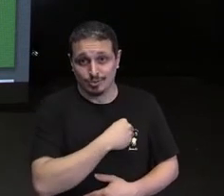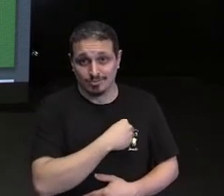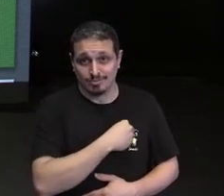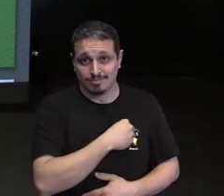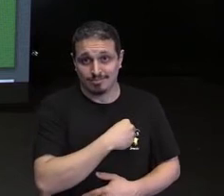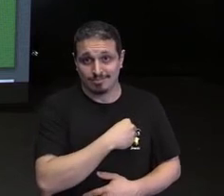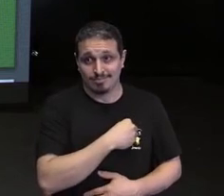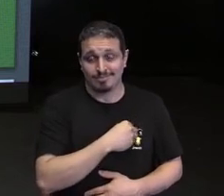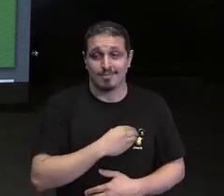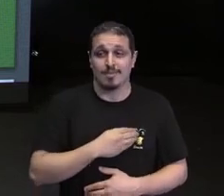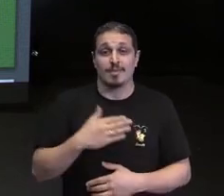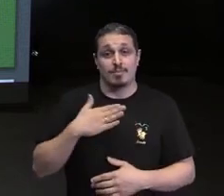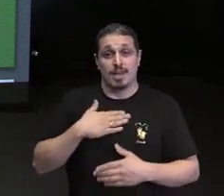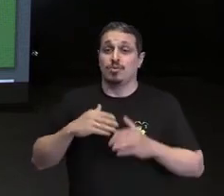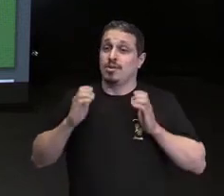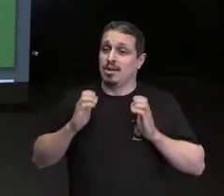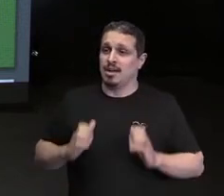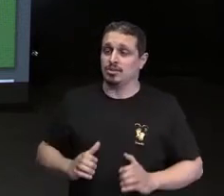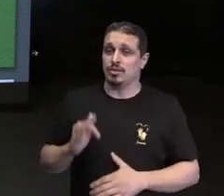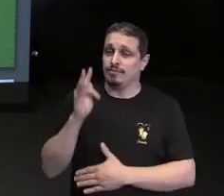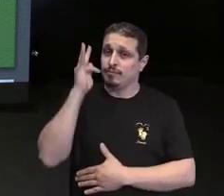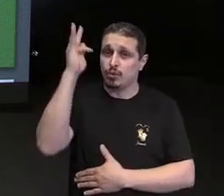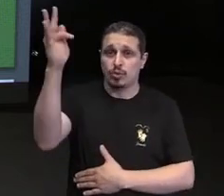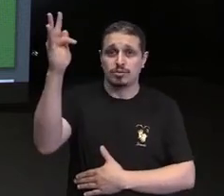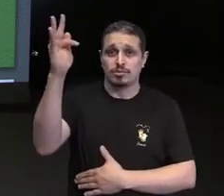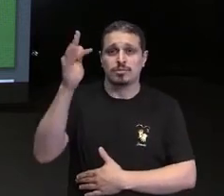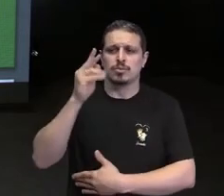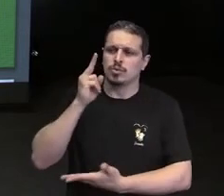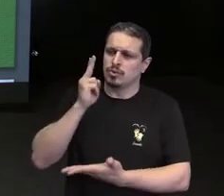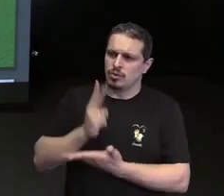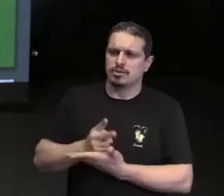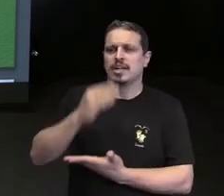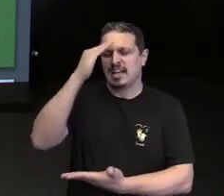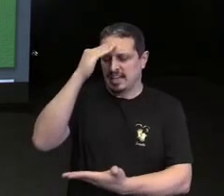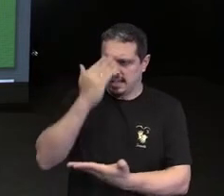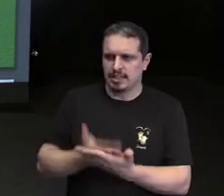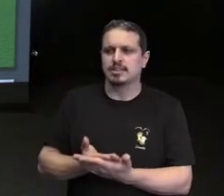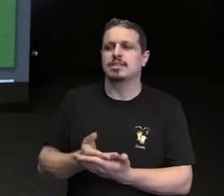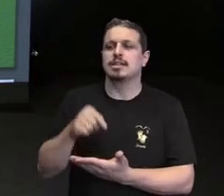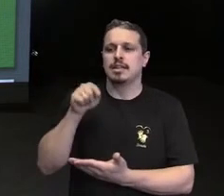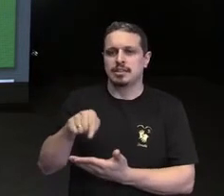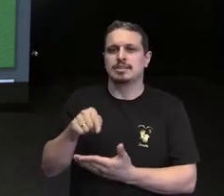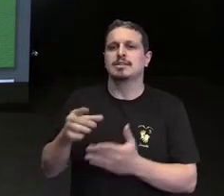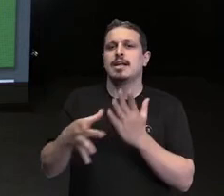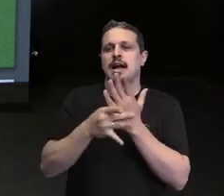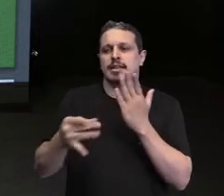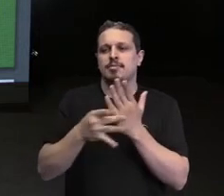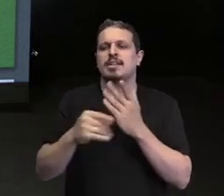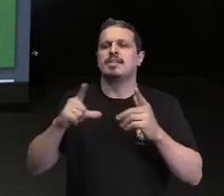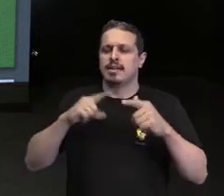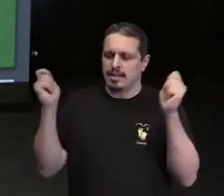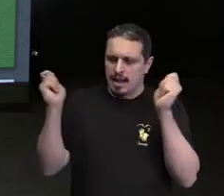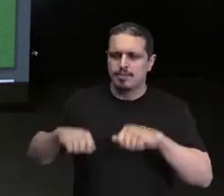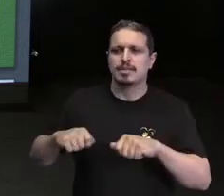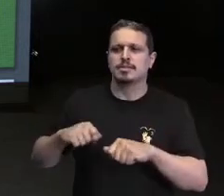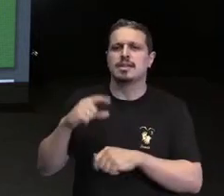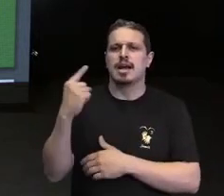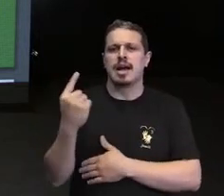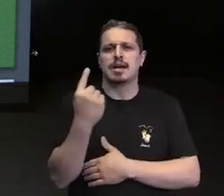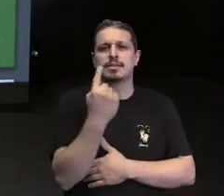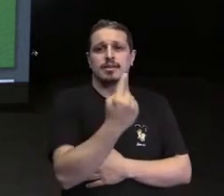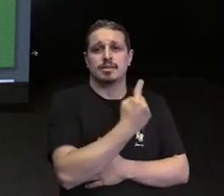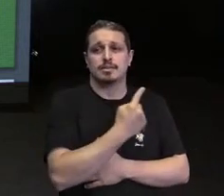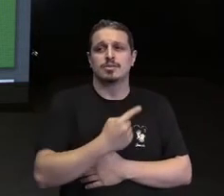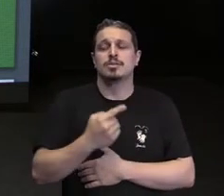sempre e que ter a capacidade de acreditar no potencial de cada uma delas, mesmo quando poucas pessoas